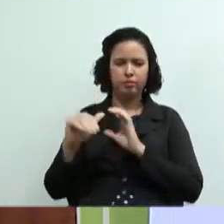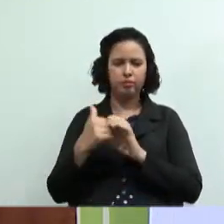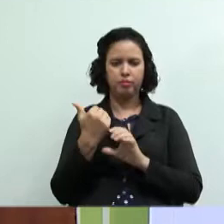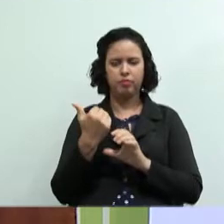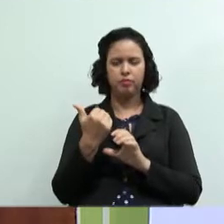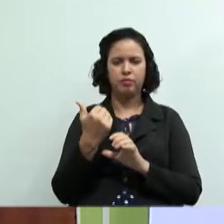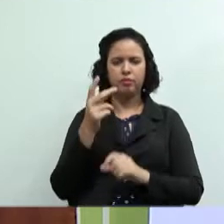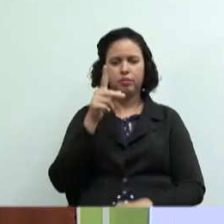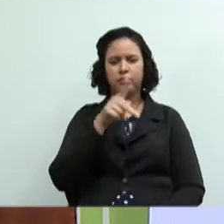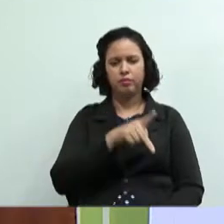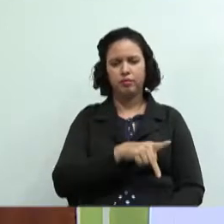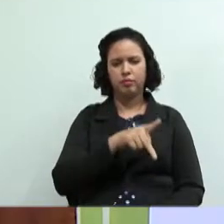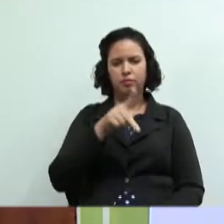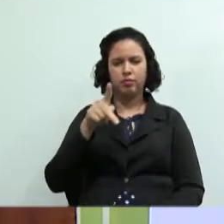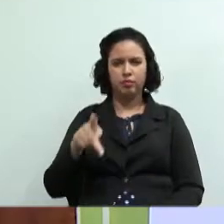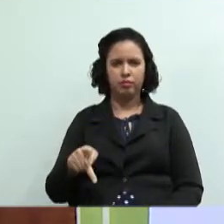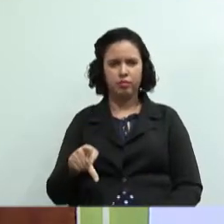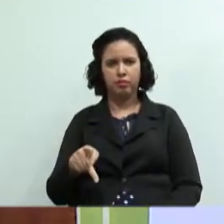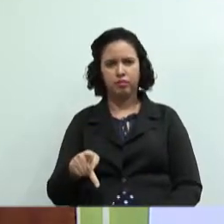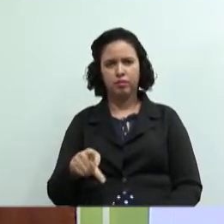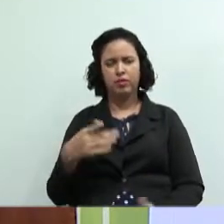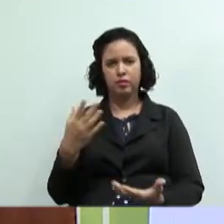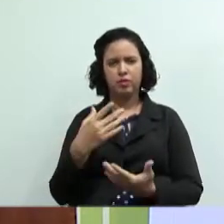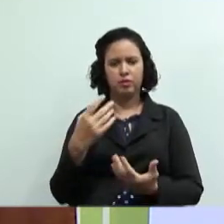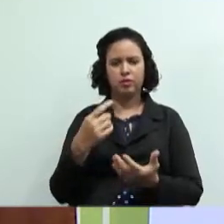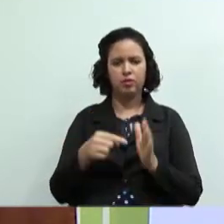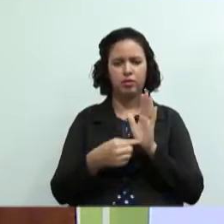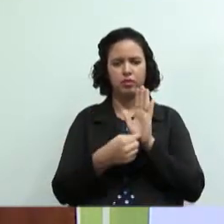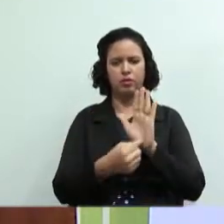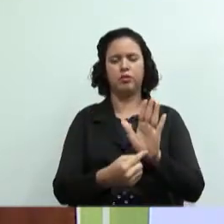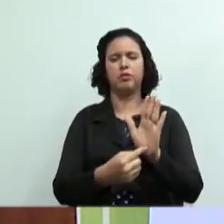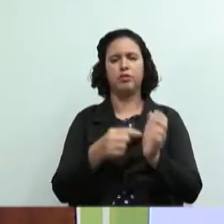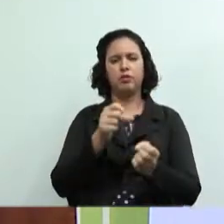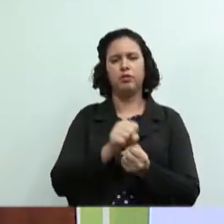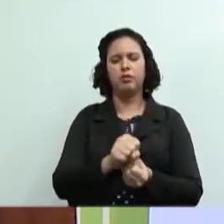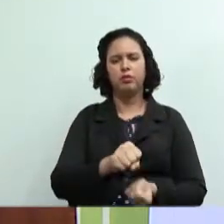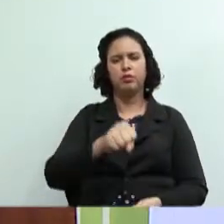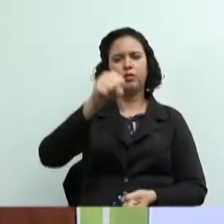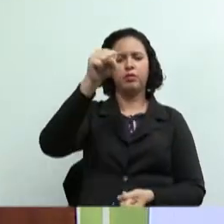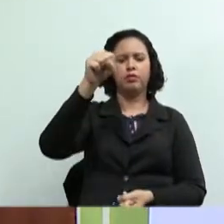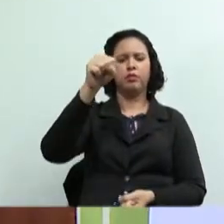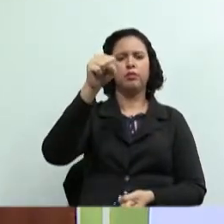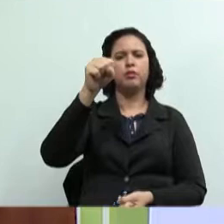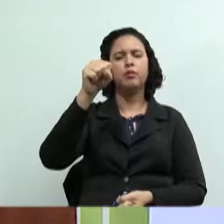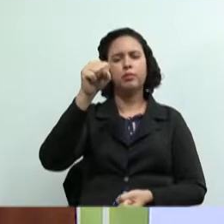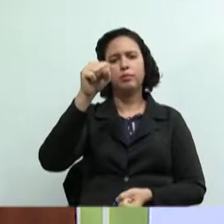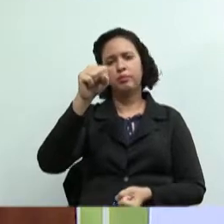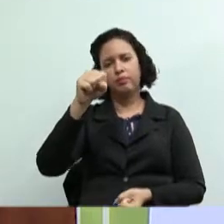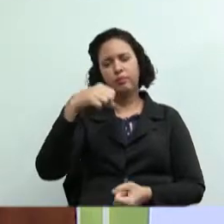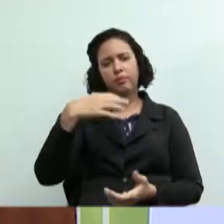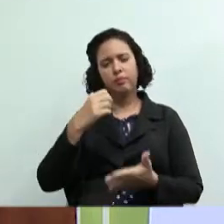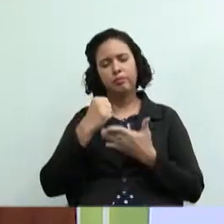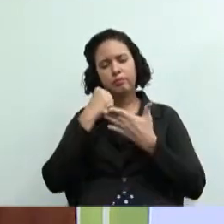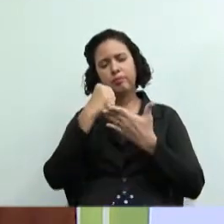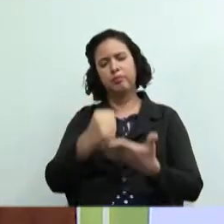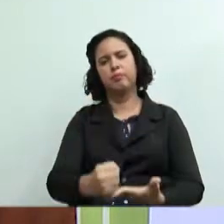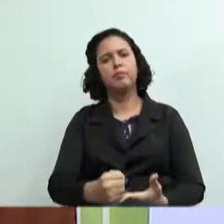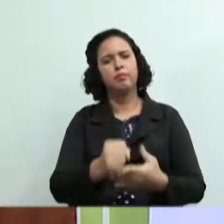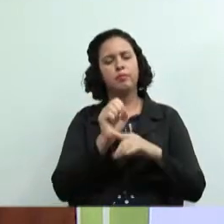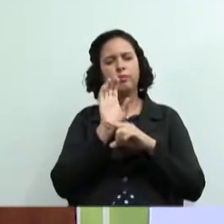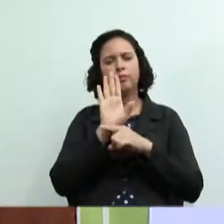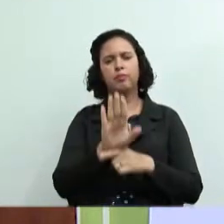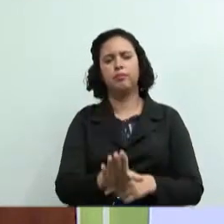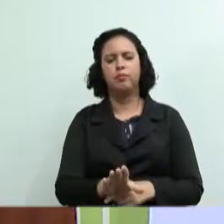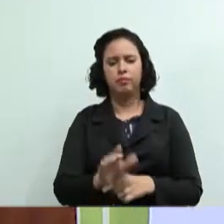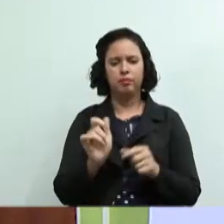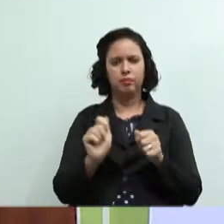professora Adriana vai voltar a mostrar o banner o exemplo do banner para vocês para ajudar na construção do